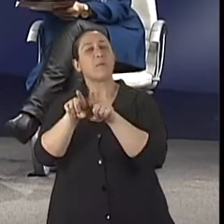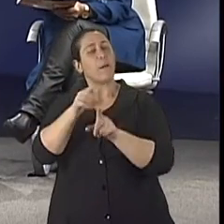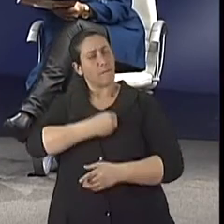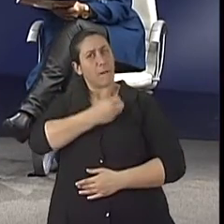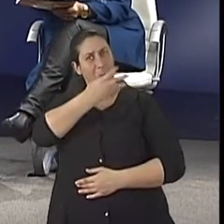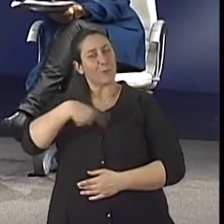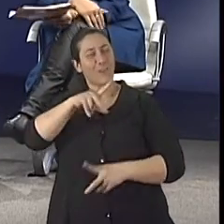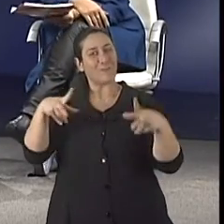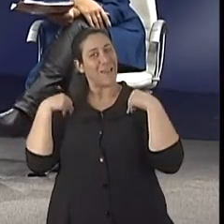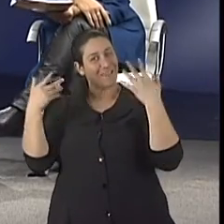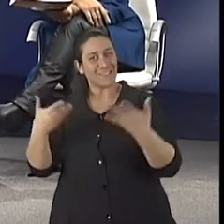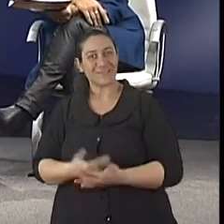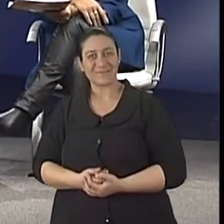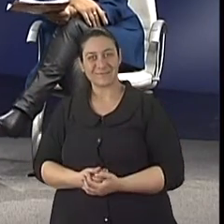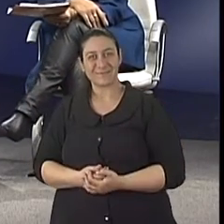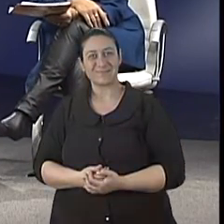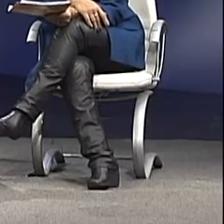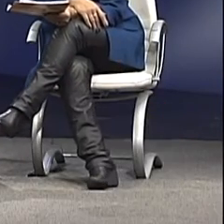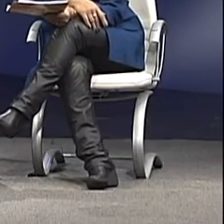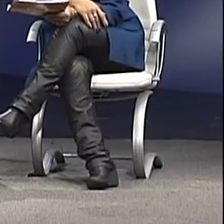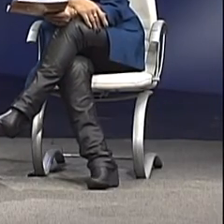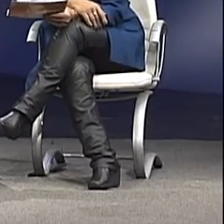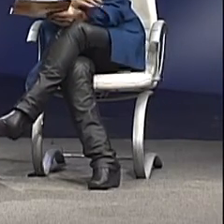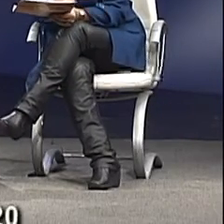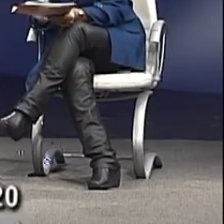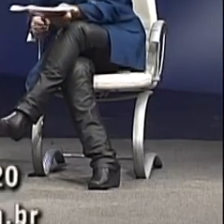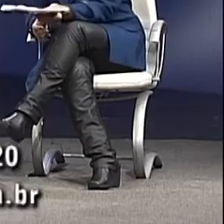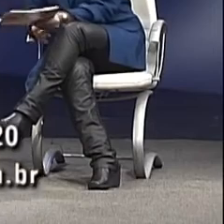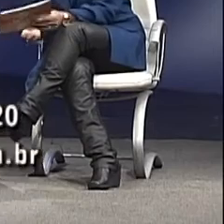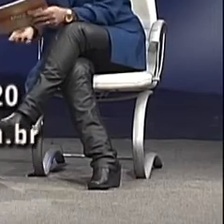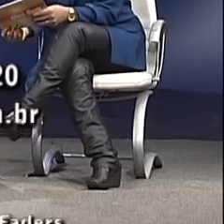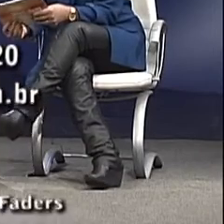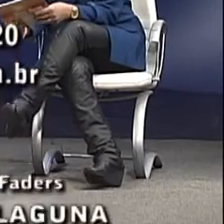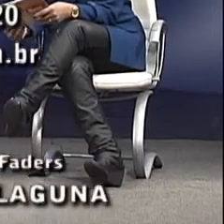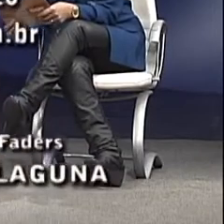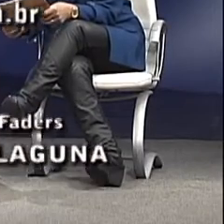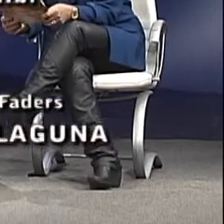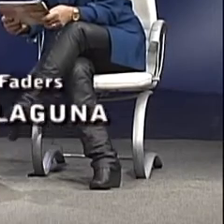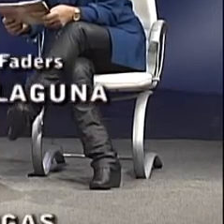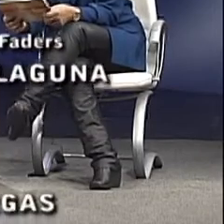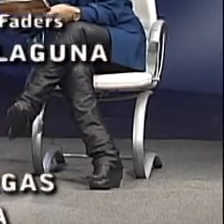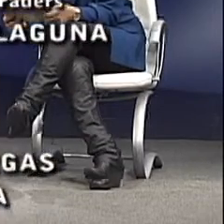que a gente merece, né? Viva bem.